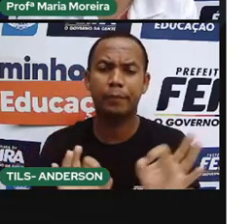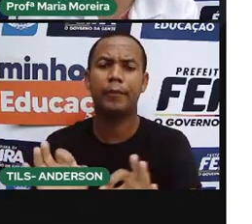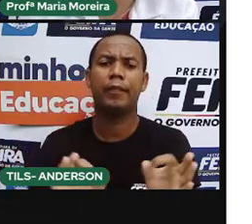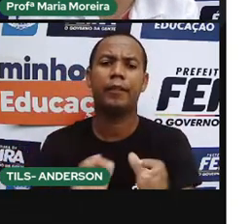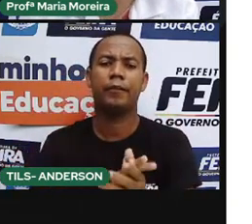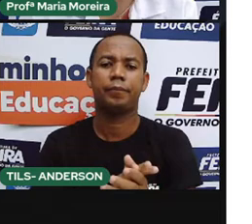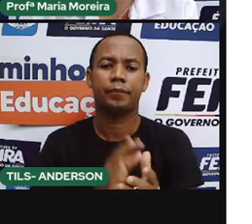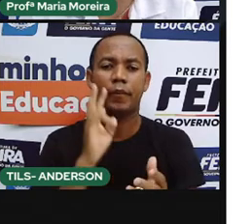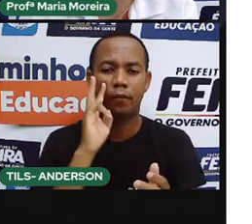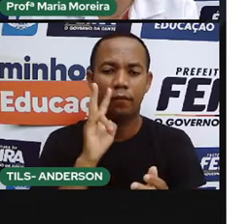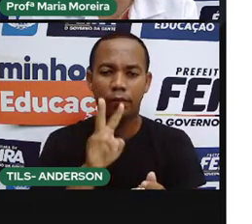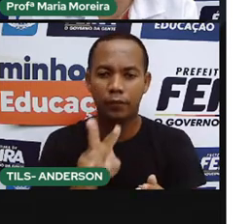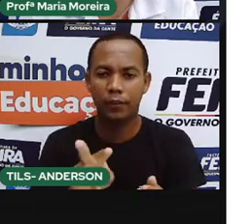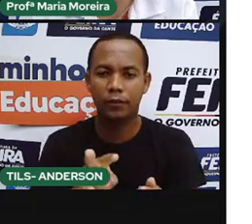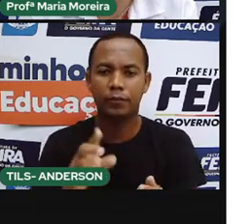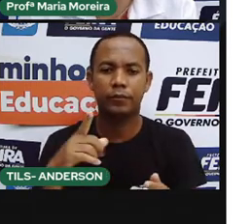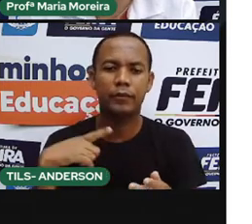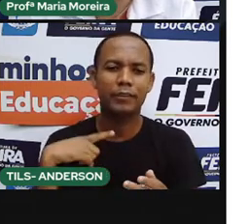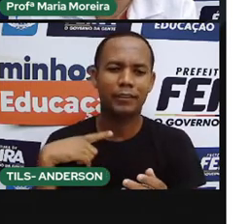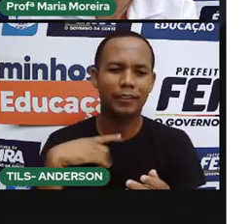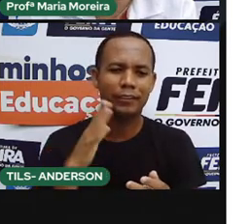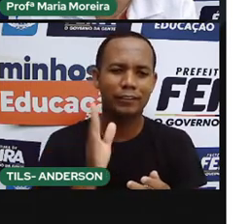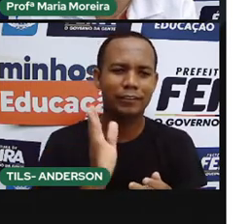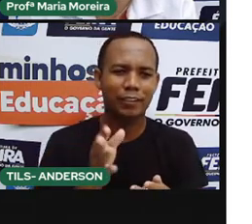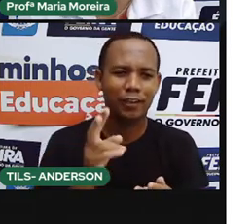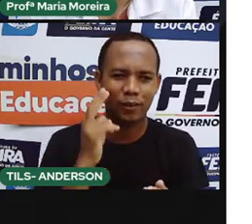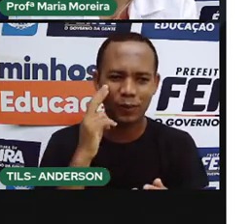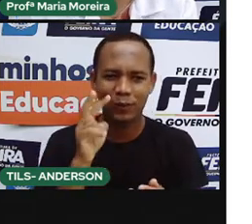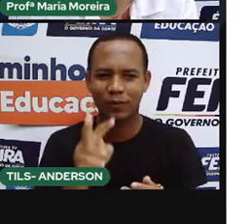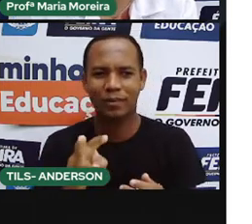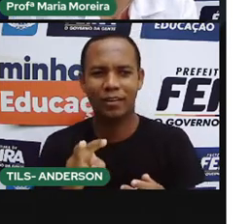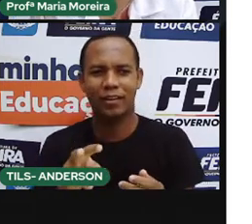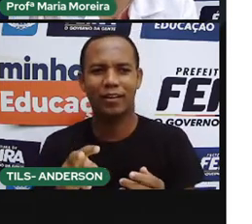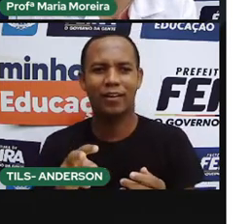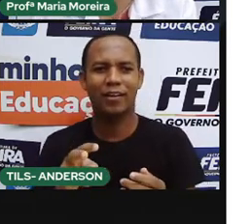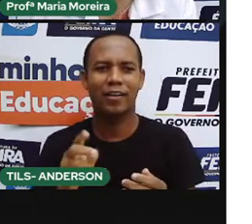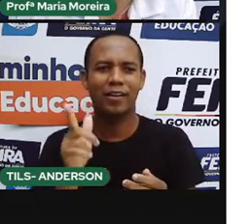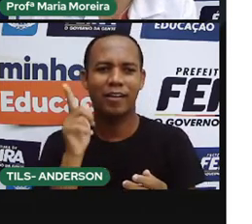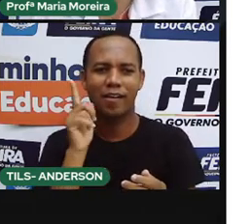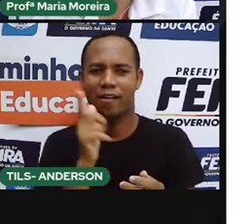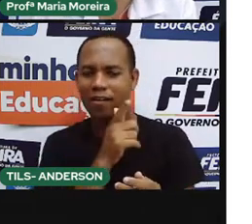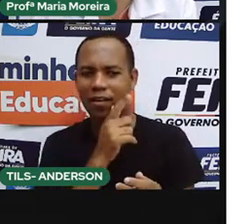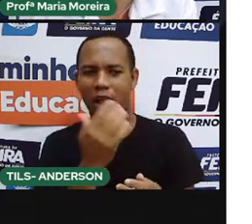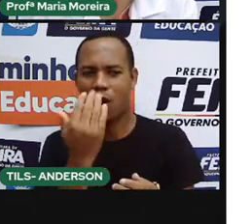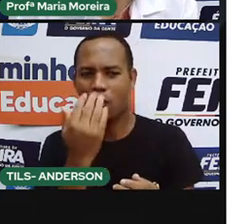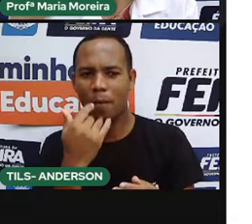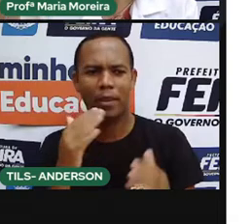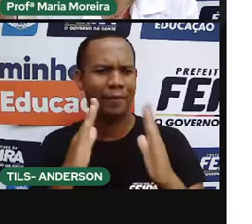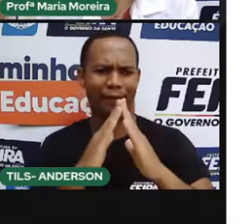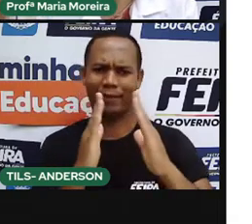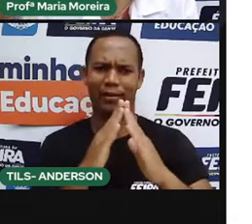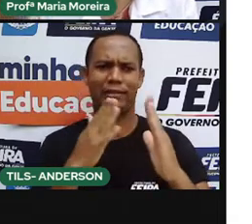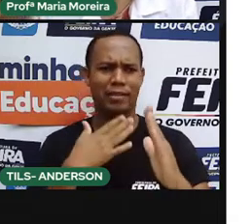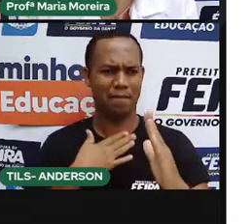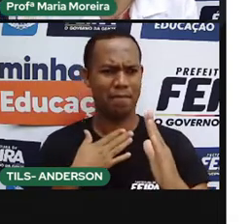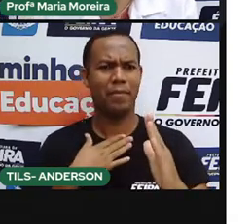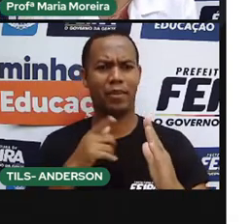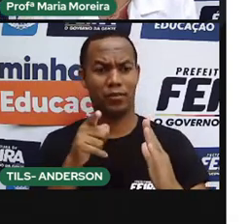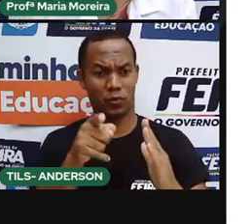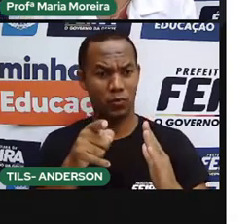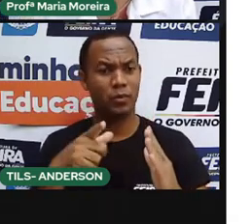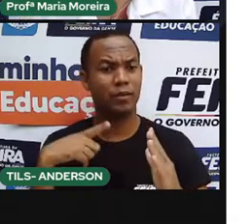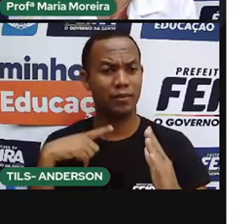aí a gente já viu, existem restaurantes que usam esses vasos de cerâmica. Os responsáveis da gente, né, os mais velhos já